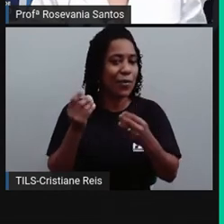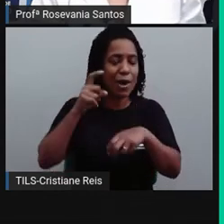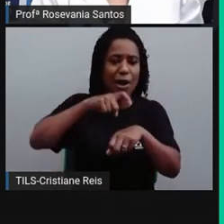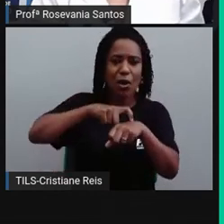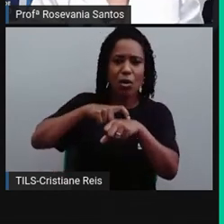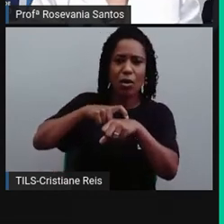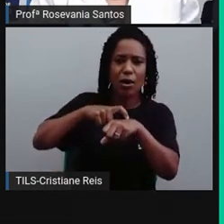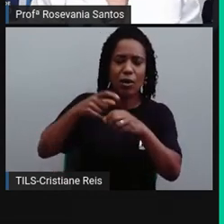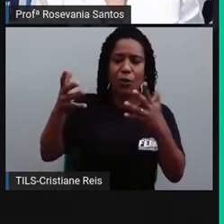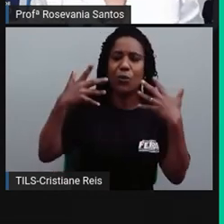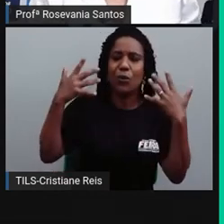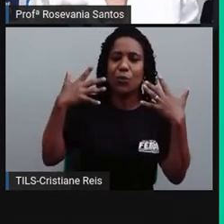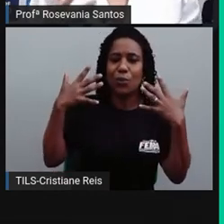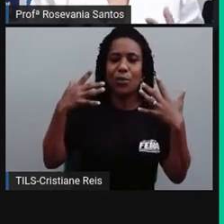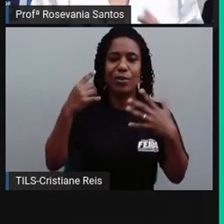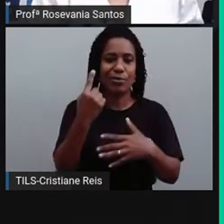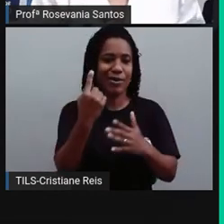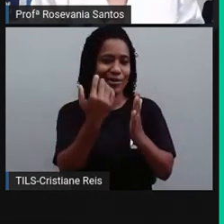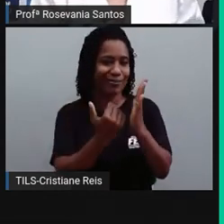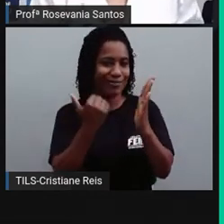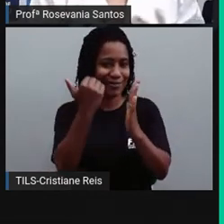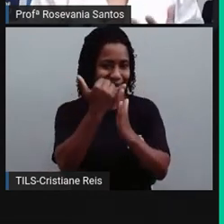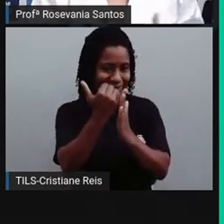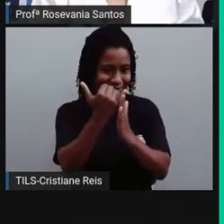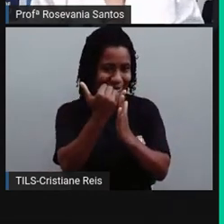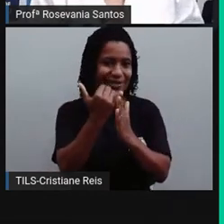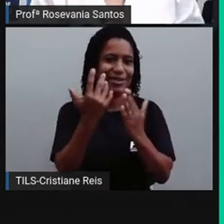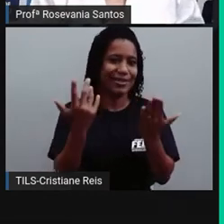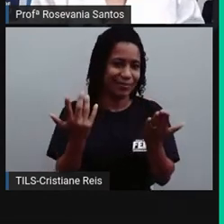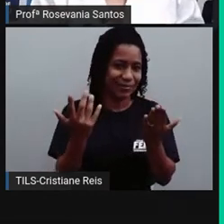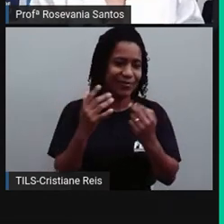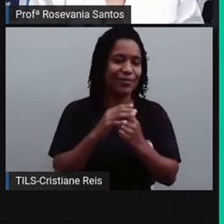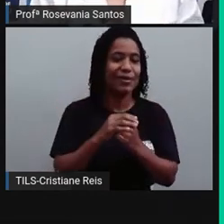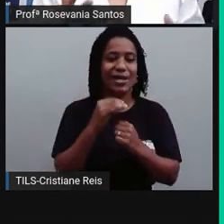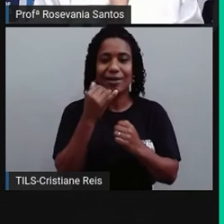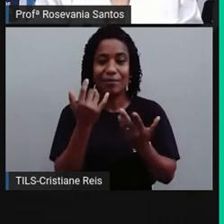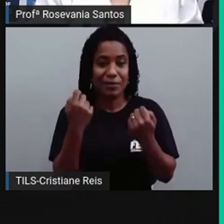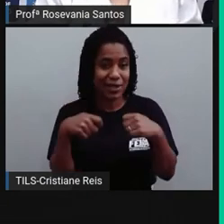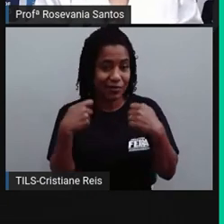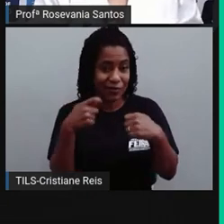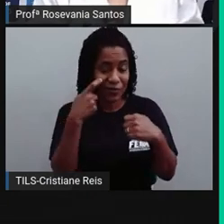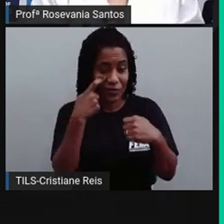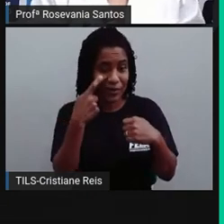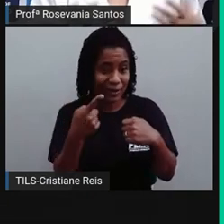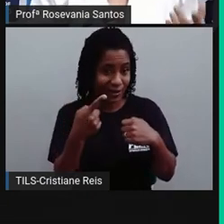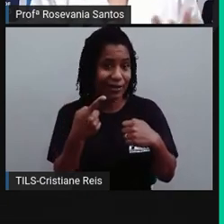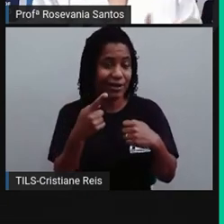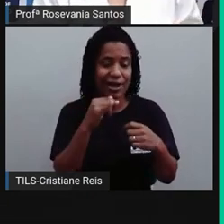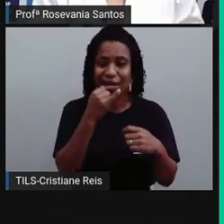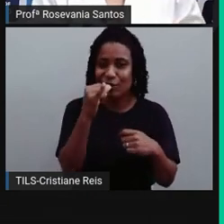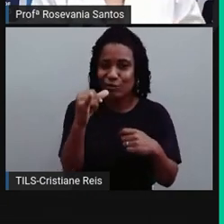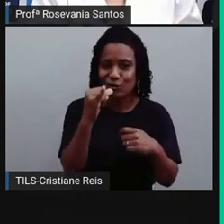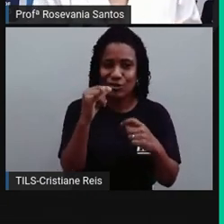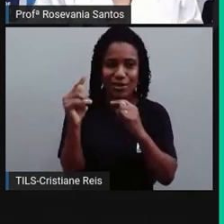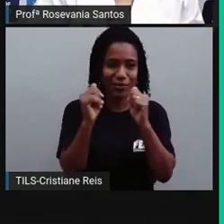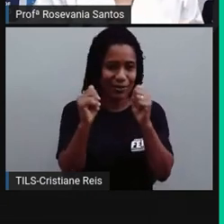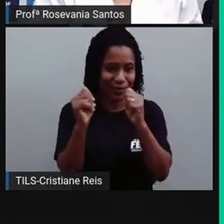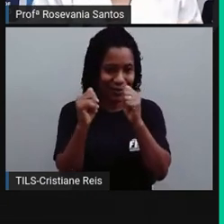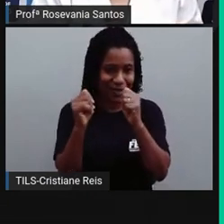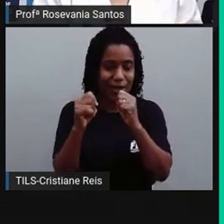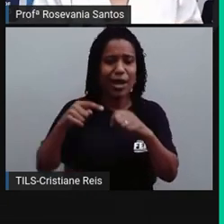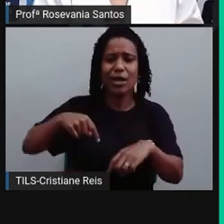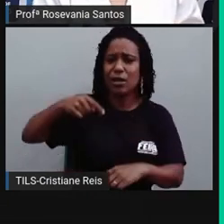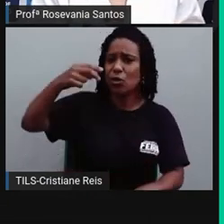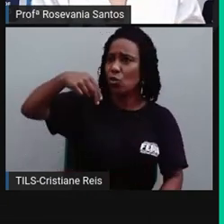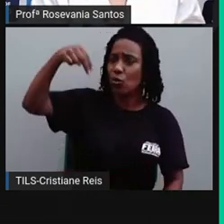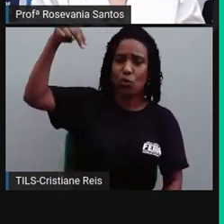acrescenta uma hora, que tem o objetivo de economizar energia, inclusive o Nordeste já tem um bom tempo, né, que não participa do horário de